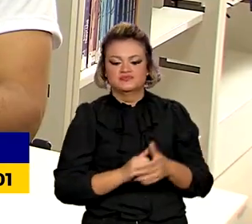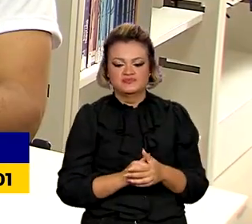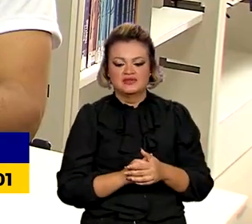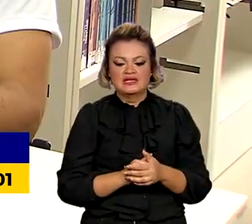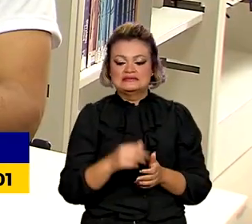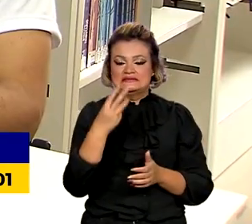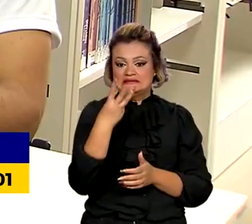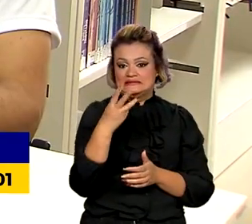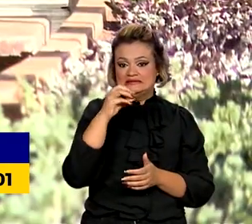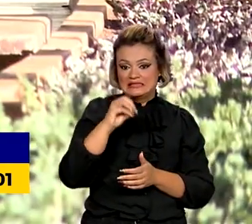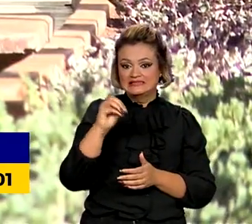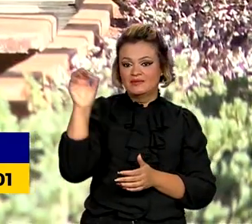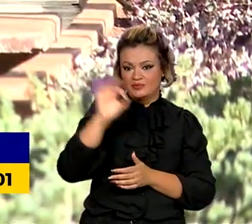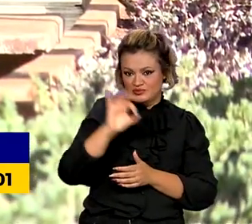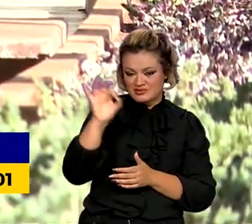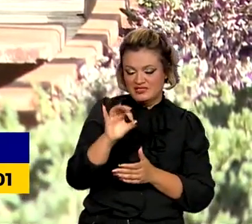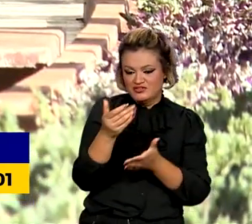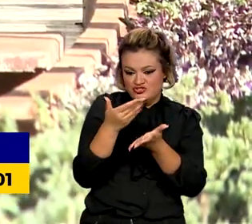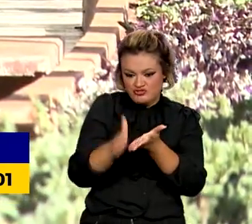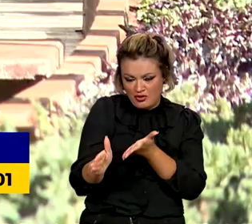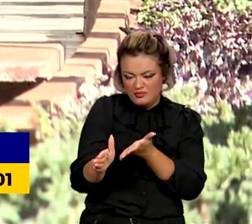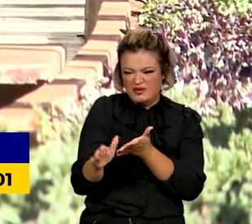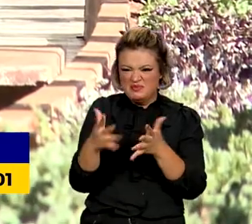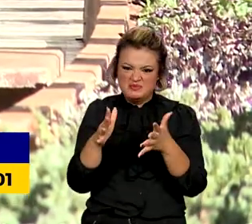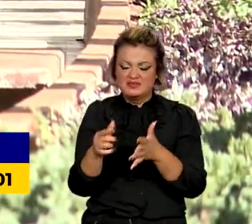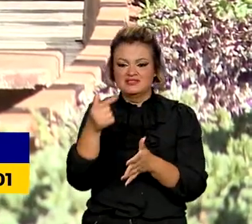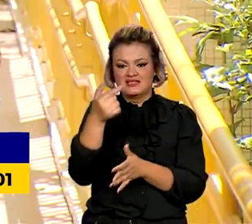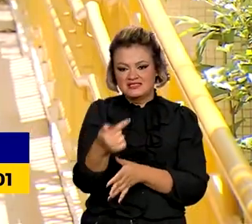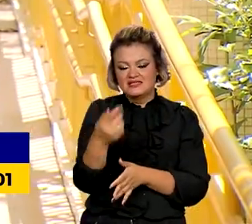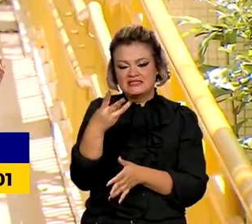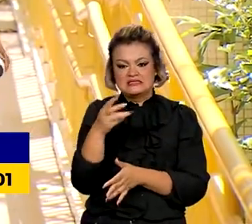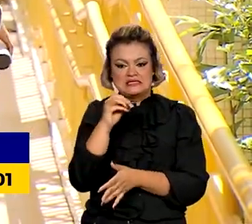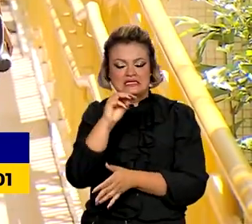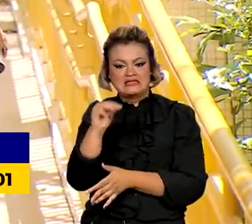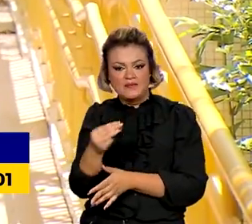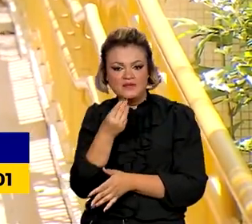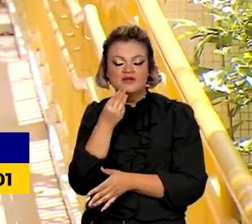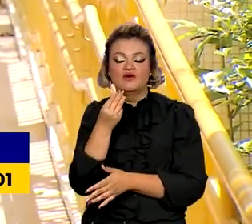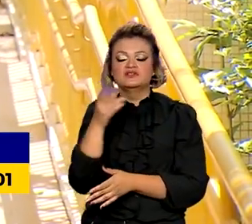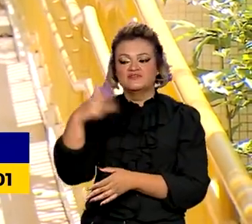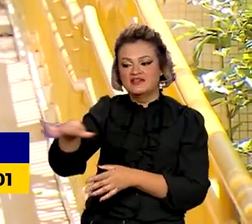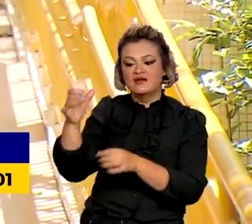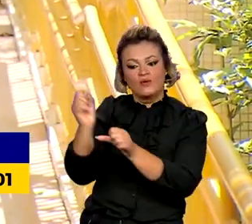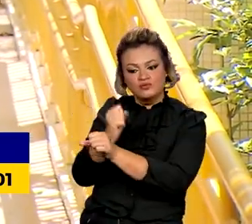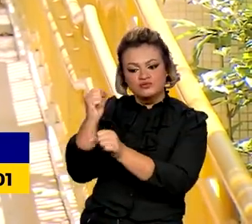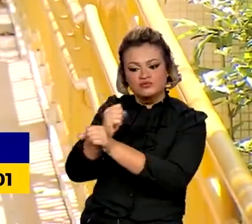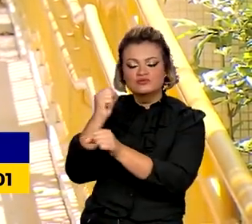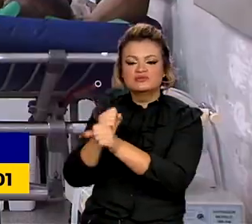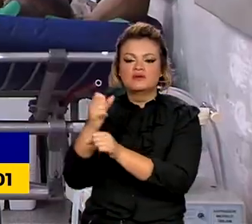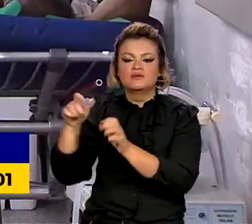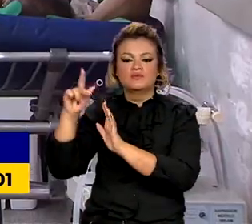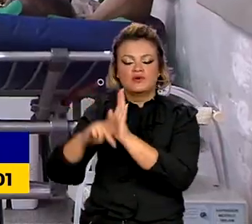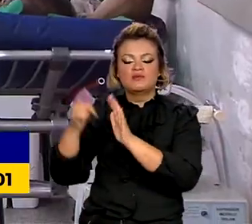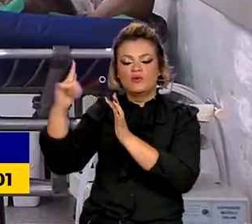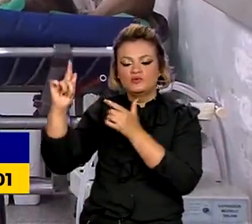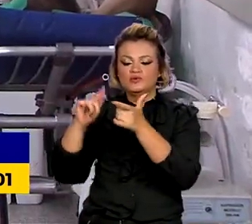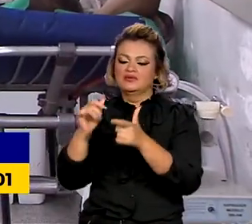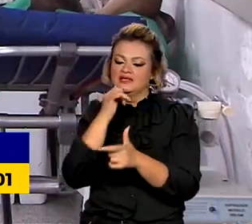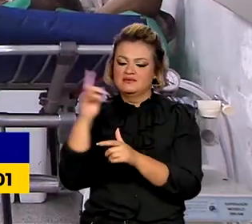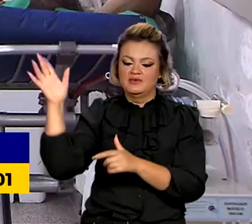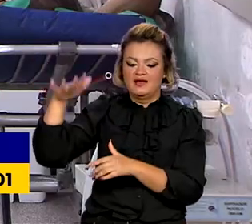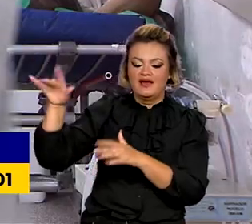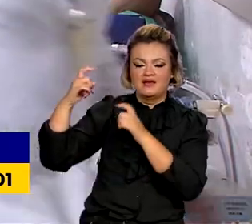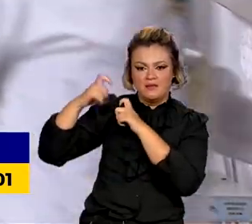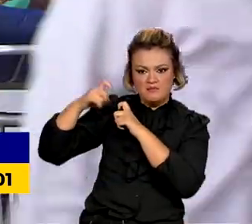Os 30% restantes, cerca de 730 milhões, vão para obras e outros programas, como a residência